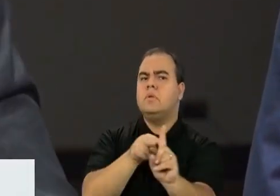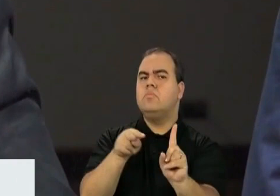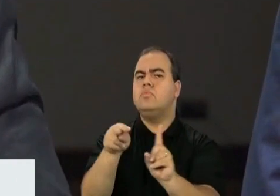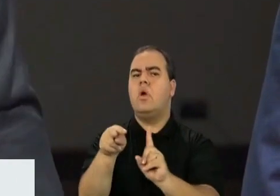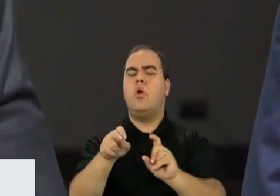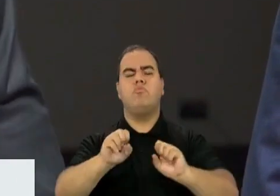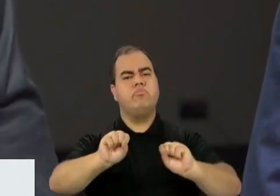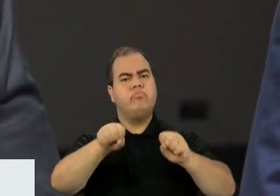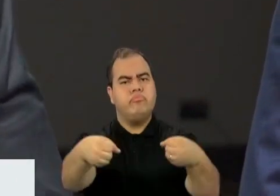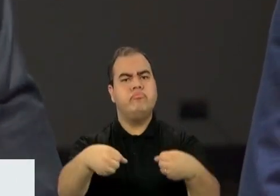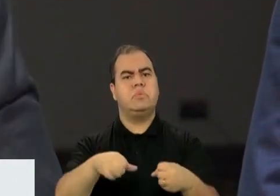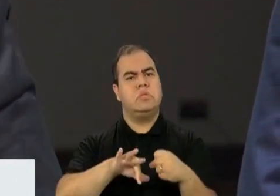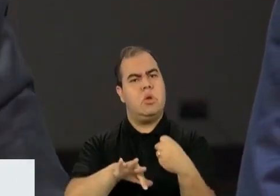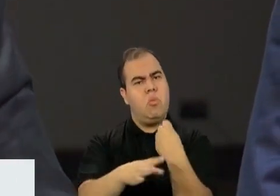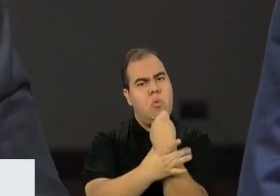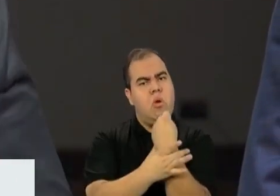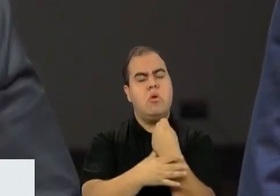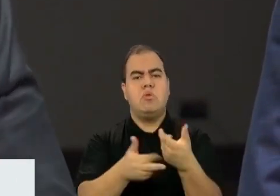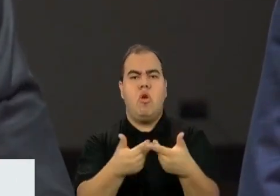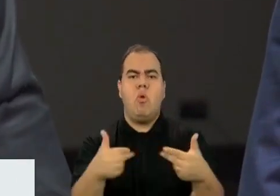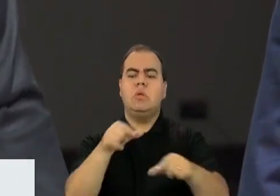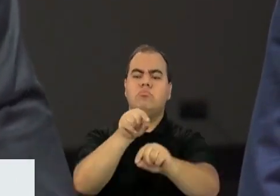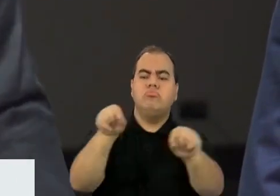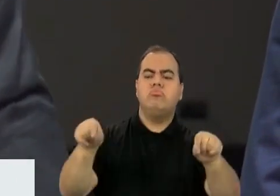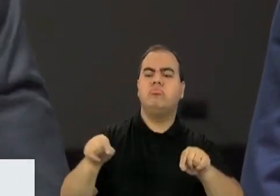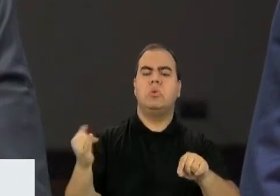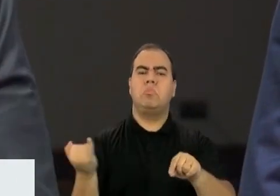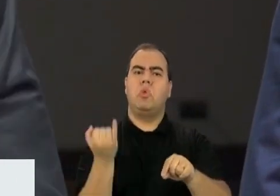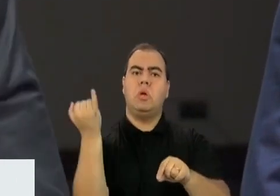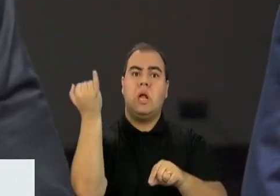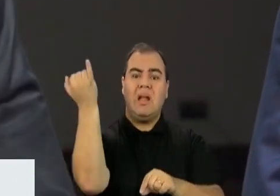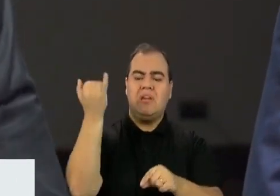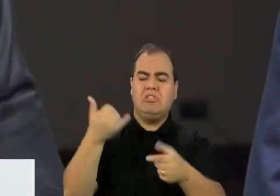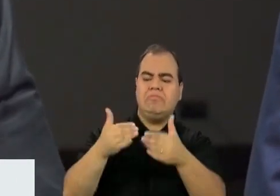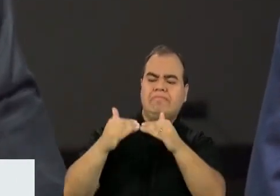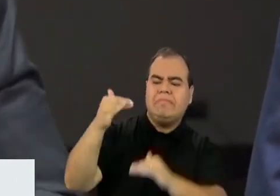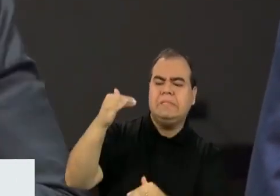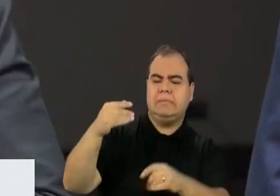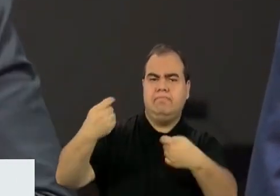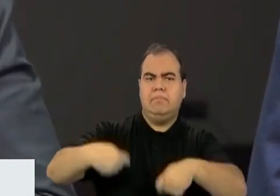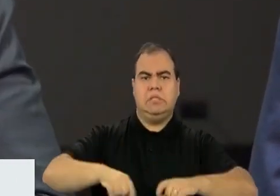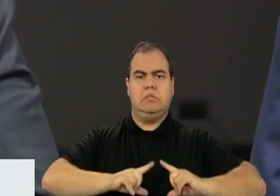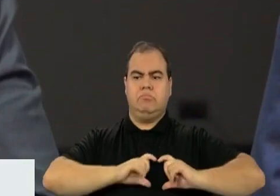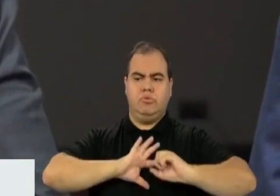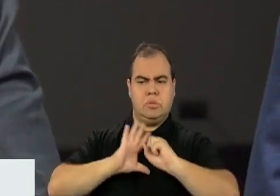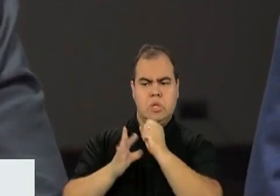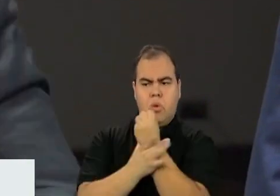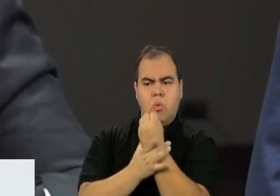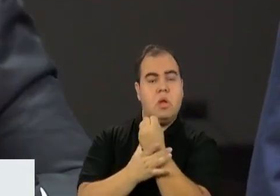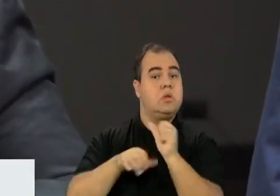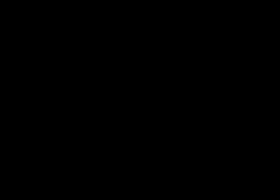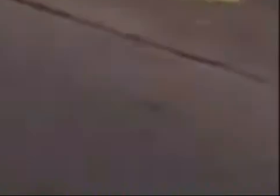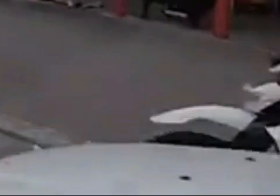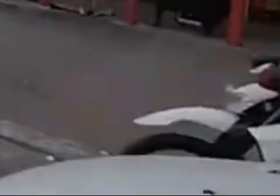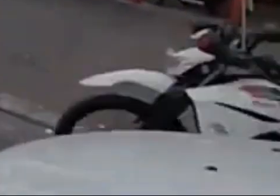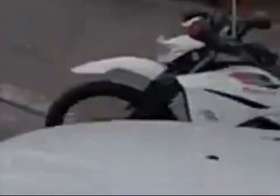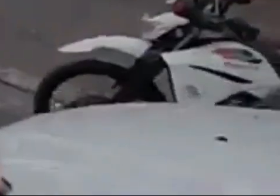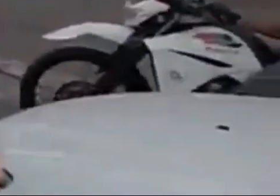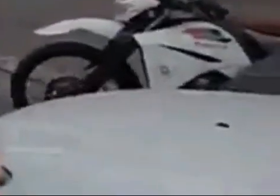segmentos importantes da sociedade Para segmentos mais vulneráveis Que precisam ter essa percepção de segurança Então não vamos alterar nada